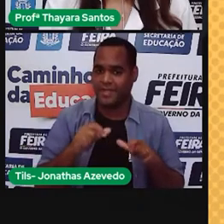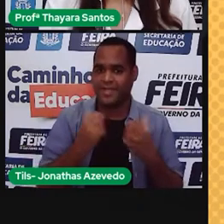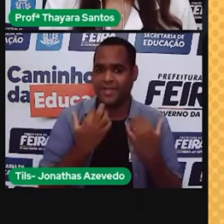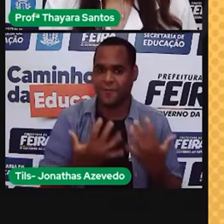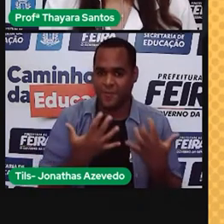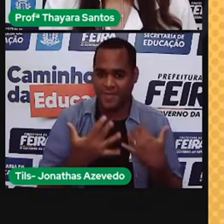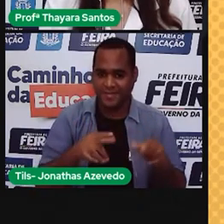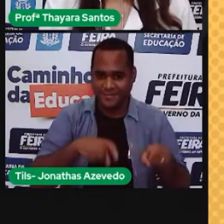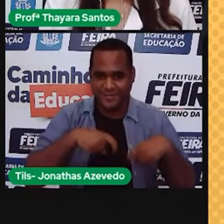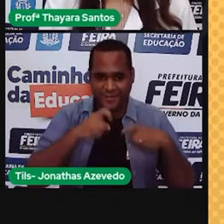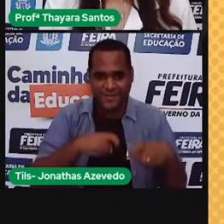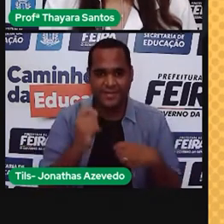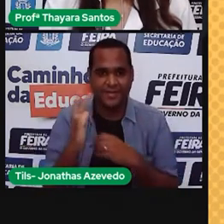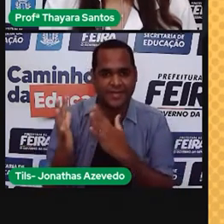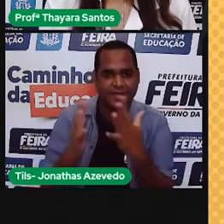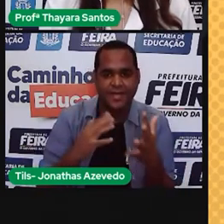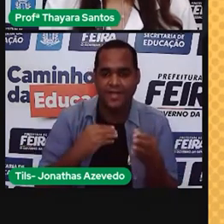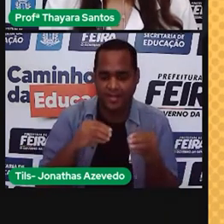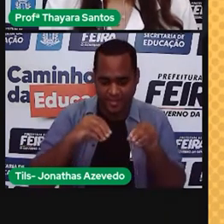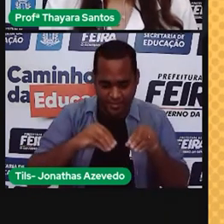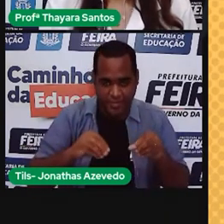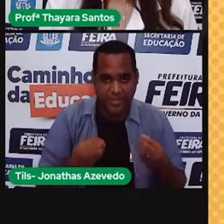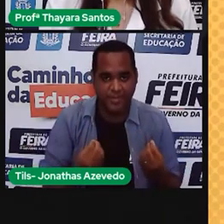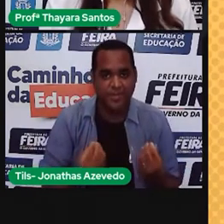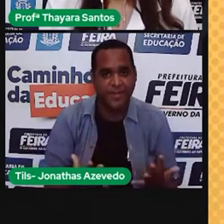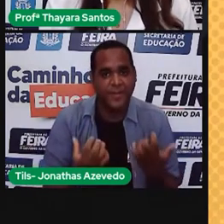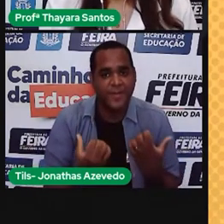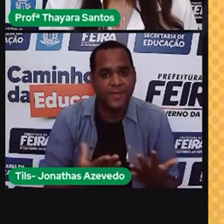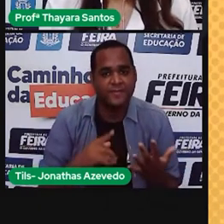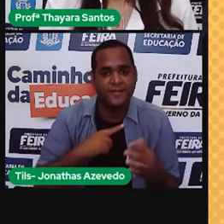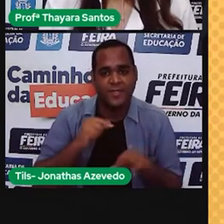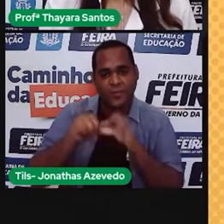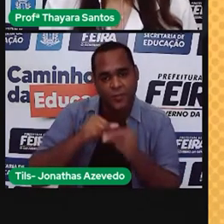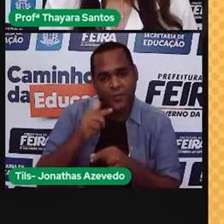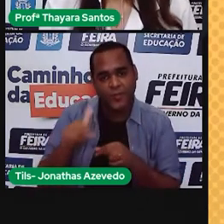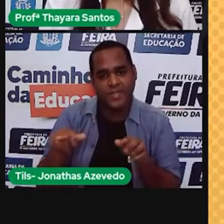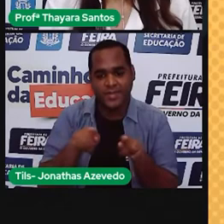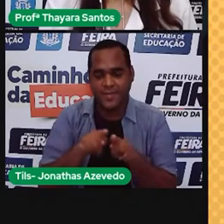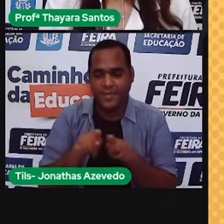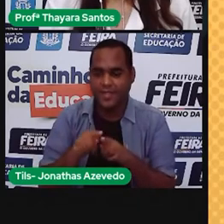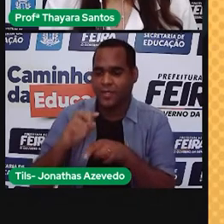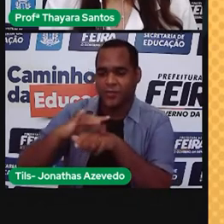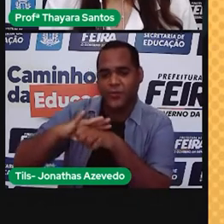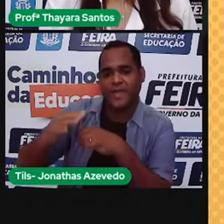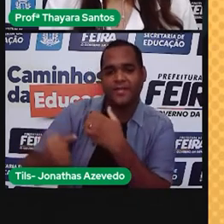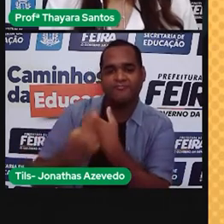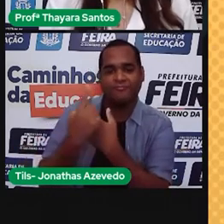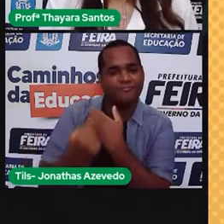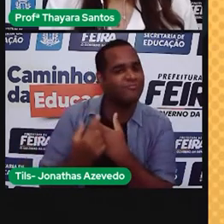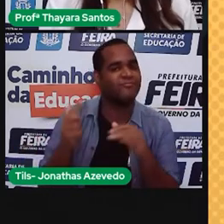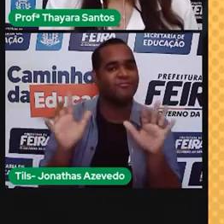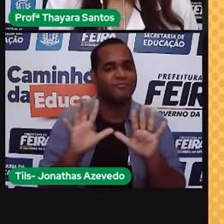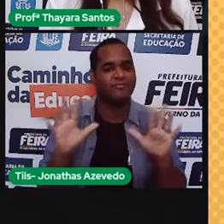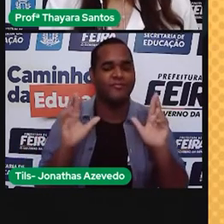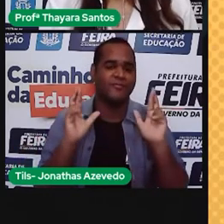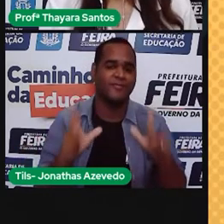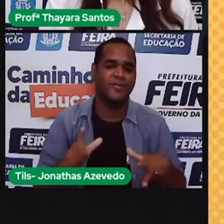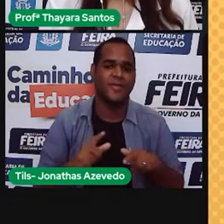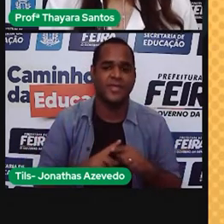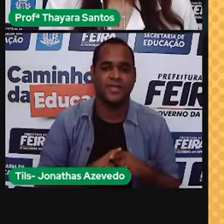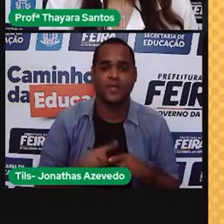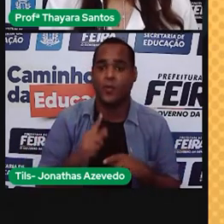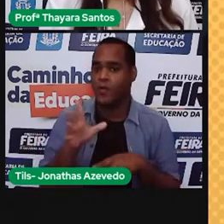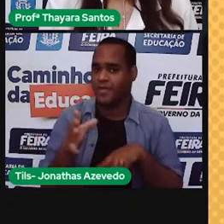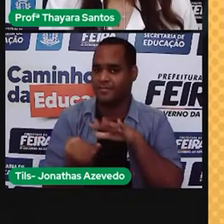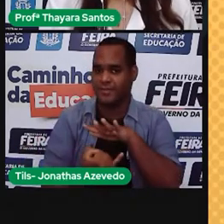Criação de sementes, plantas geneticamente modificadas, combate a pragas, branca industrial,